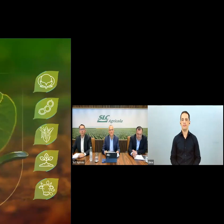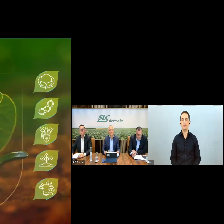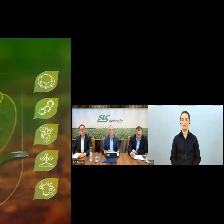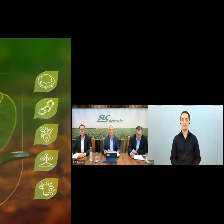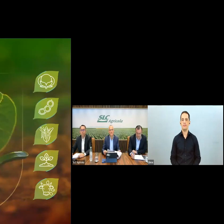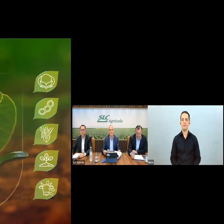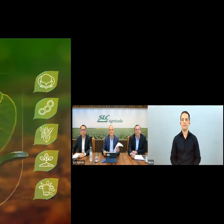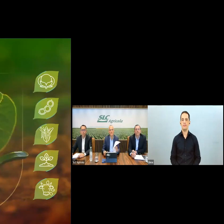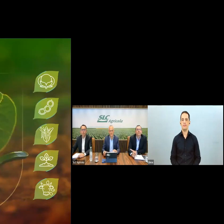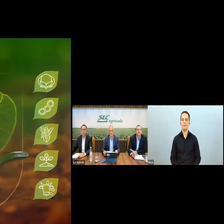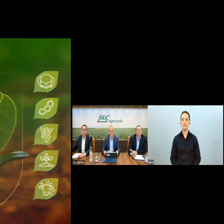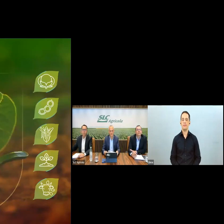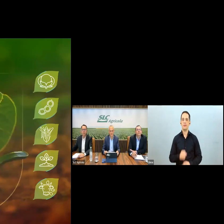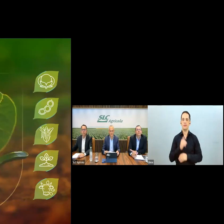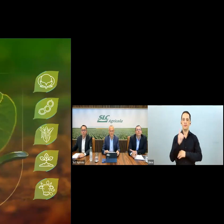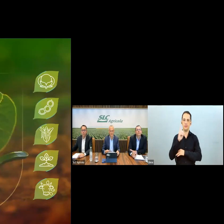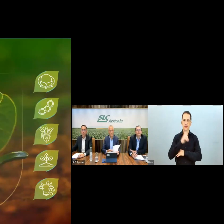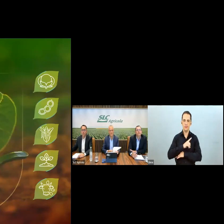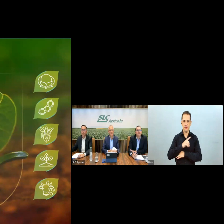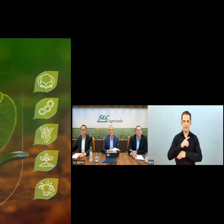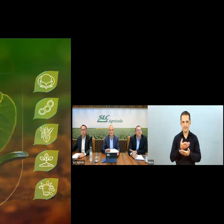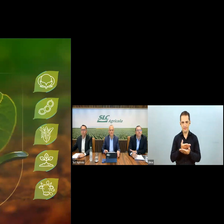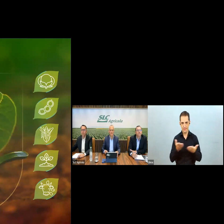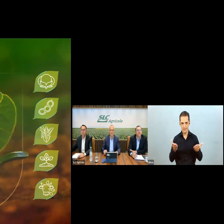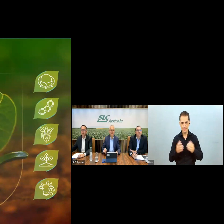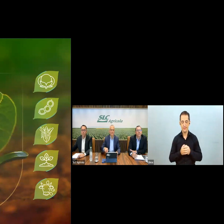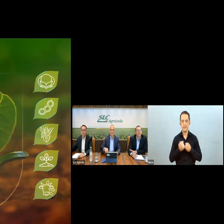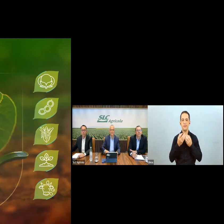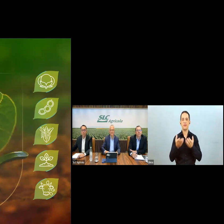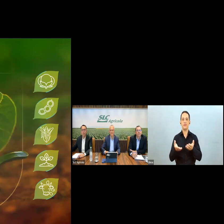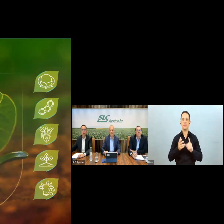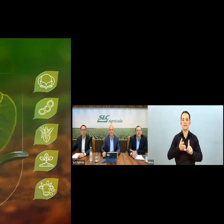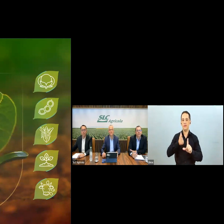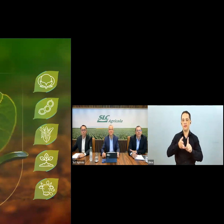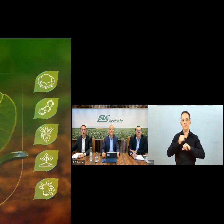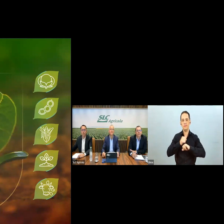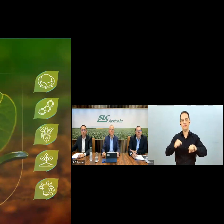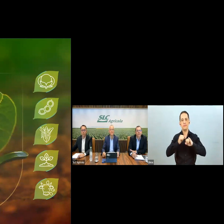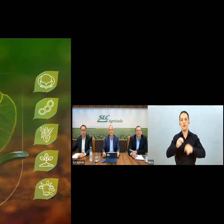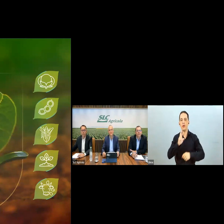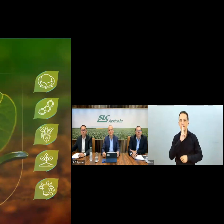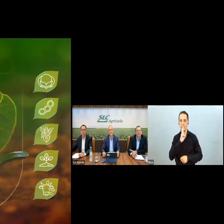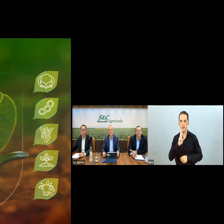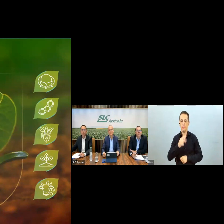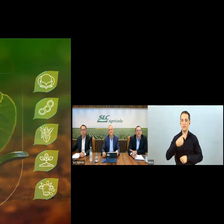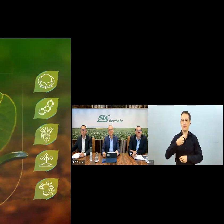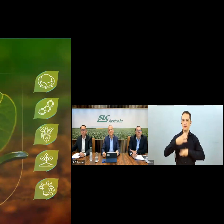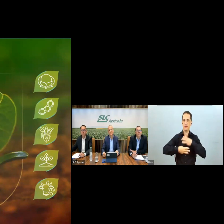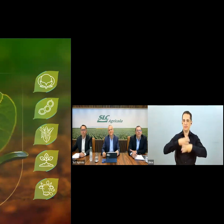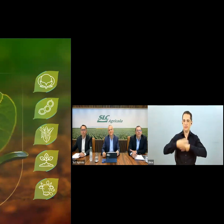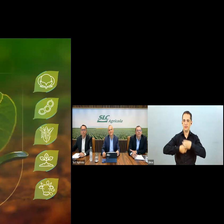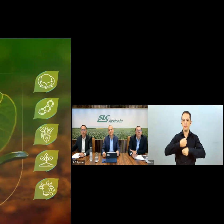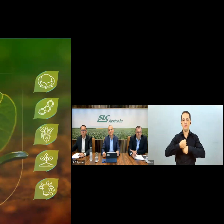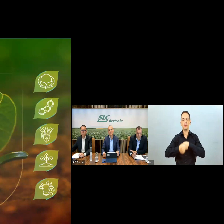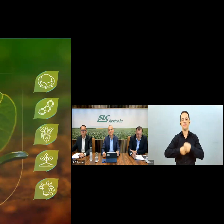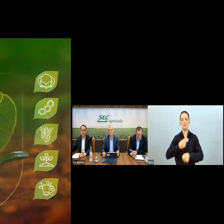Bom dia a todos, sejam muito bem-vindos à videoconferência de divulgação de resultados do primeiro trimestre de 2023